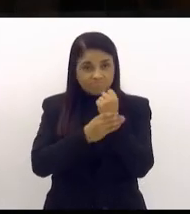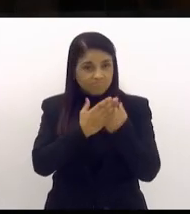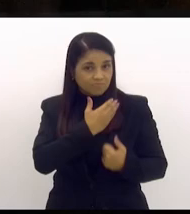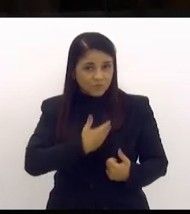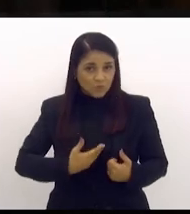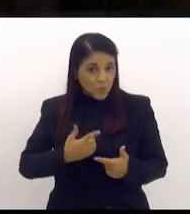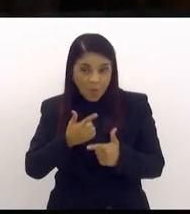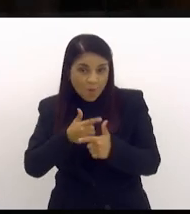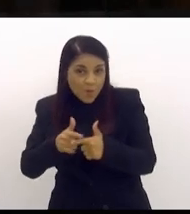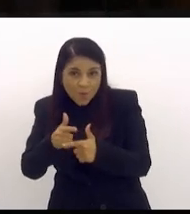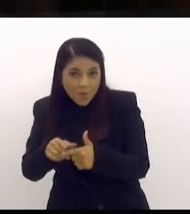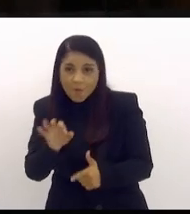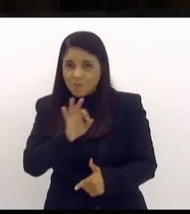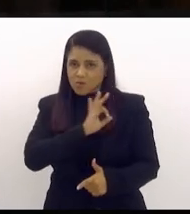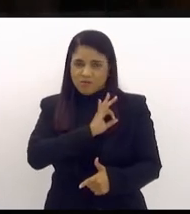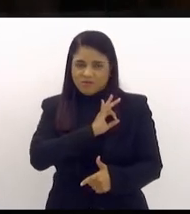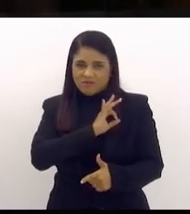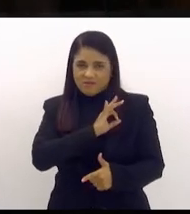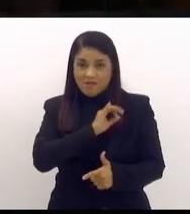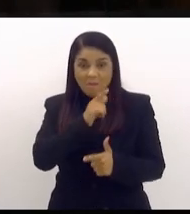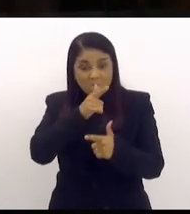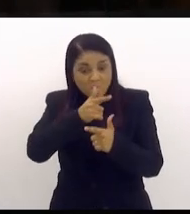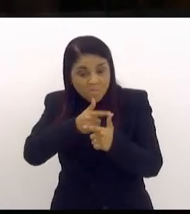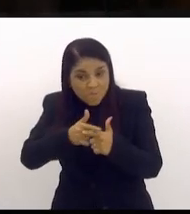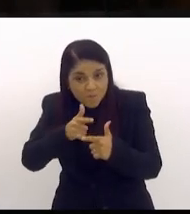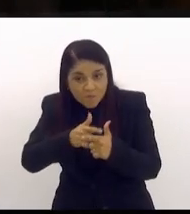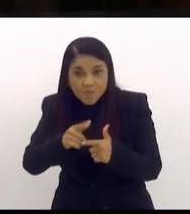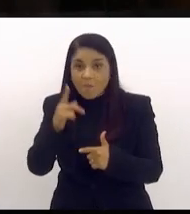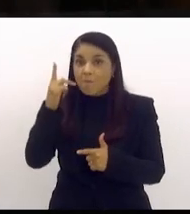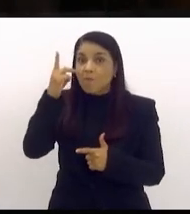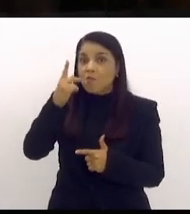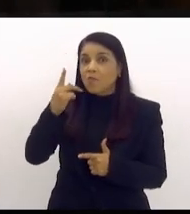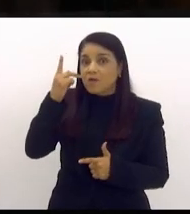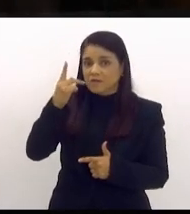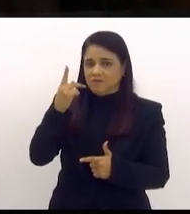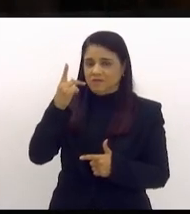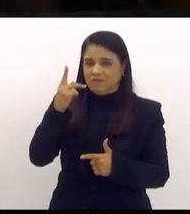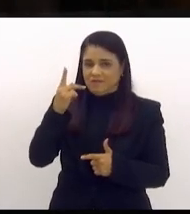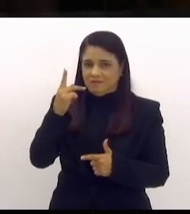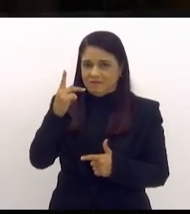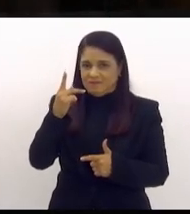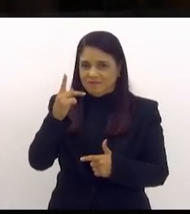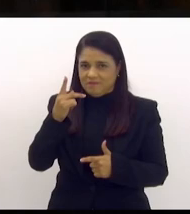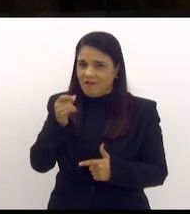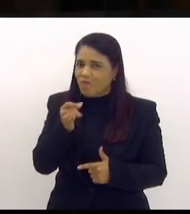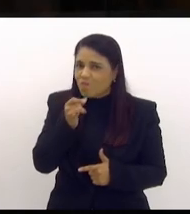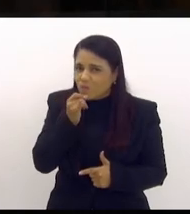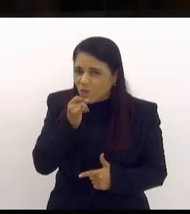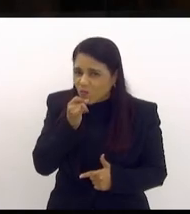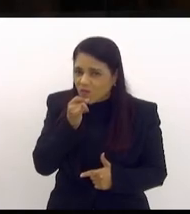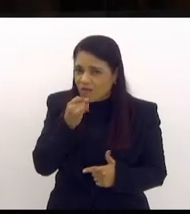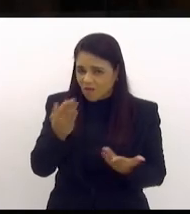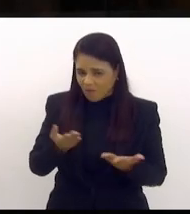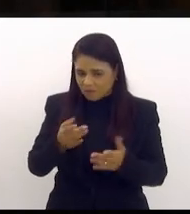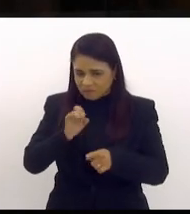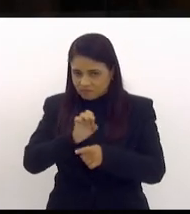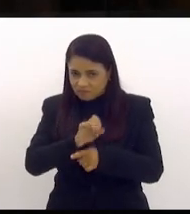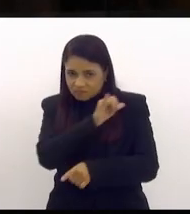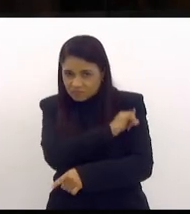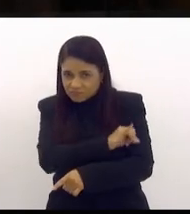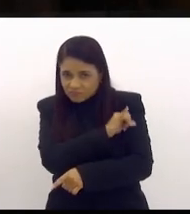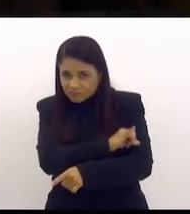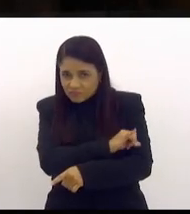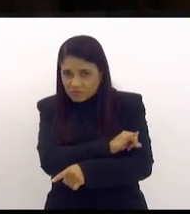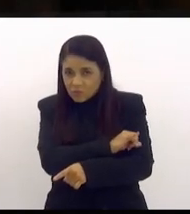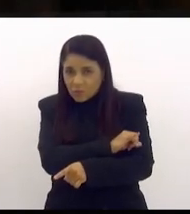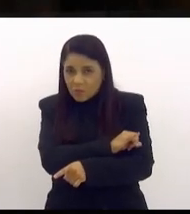problema de polícia, é problema de política. Não à toa o Estado do Rio de Janeiro hoje tem a